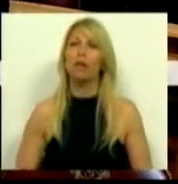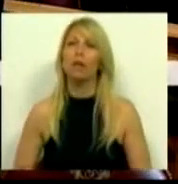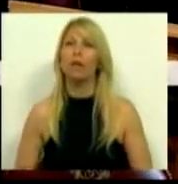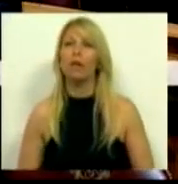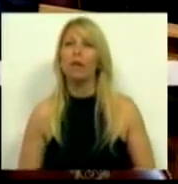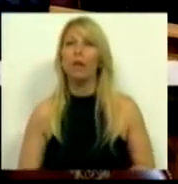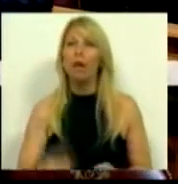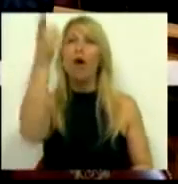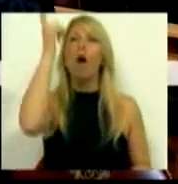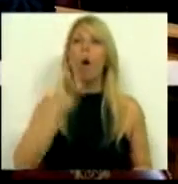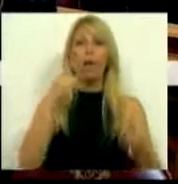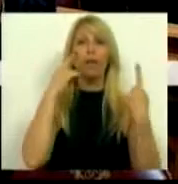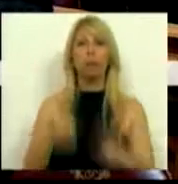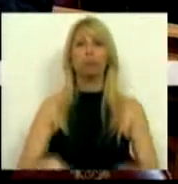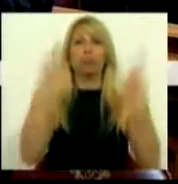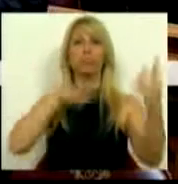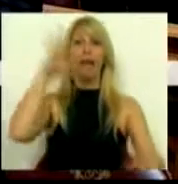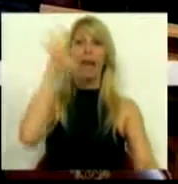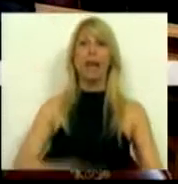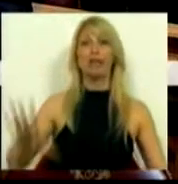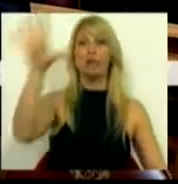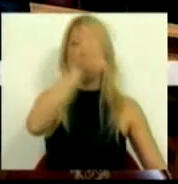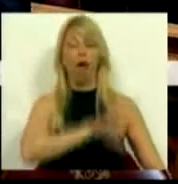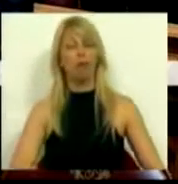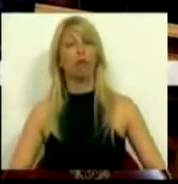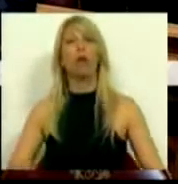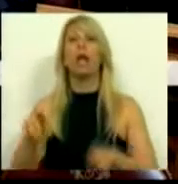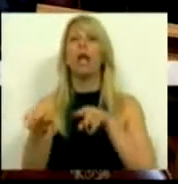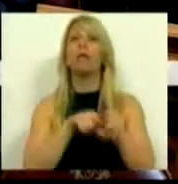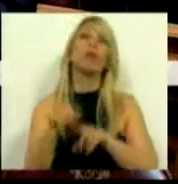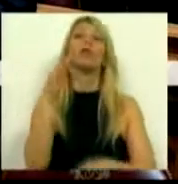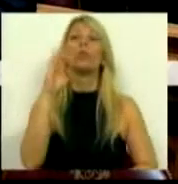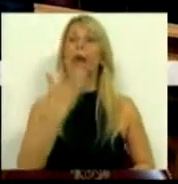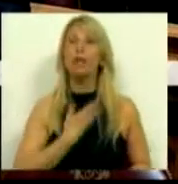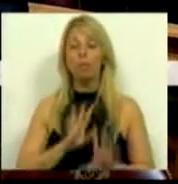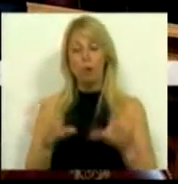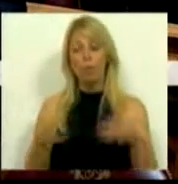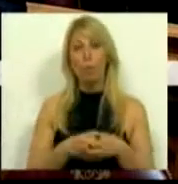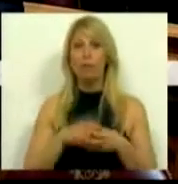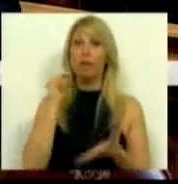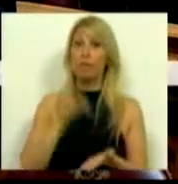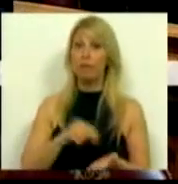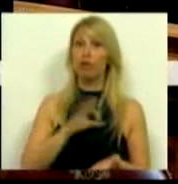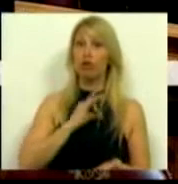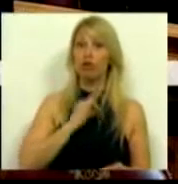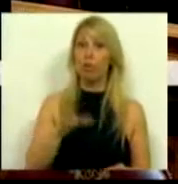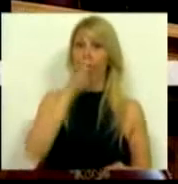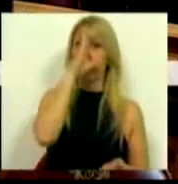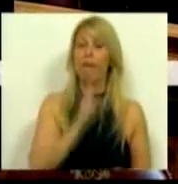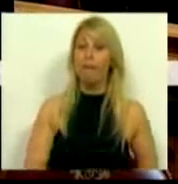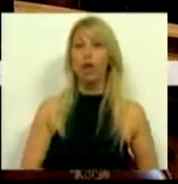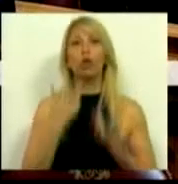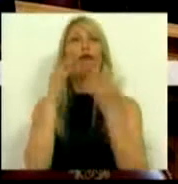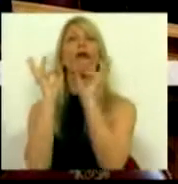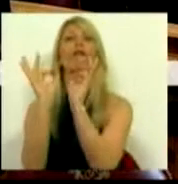foi notícia nacional que os deputados do PSD, na comissão com a presença do Sr. Ministro, passaram o tempo a elogiar o